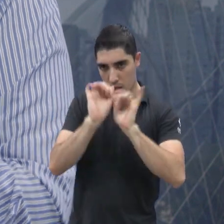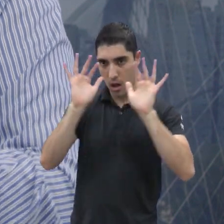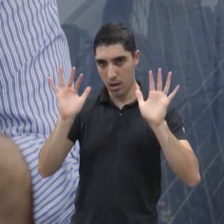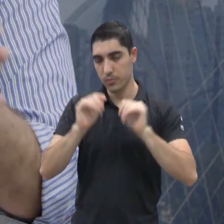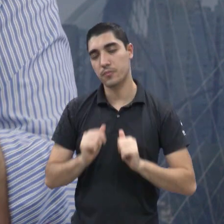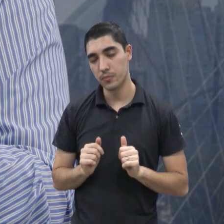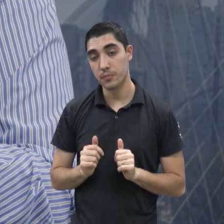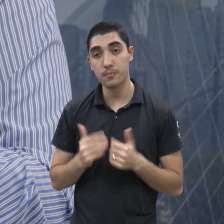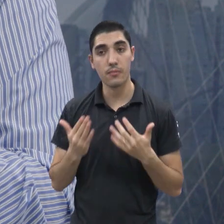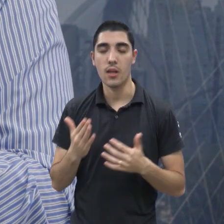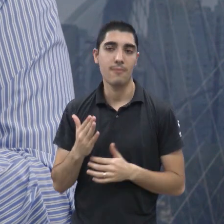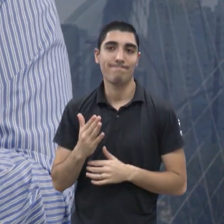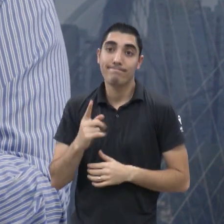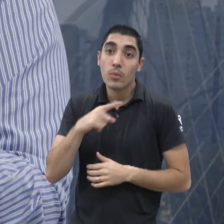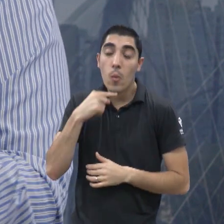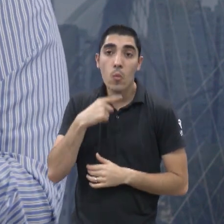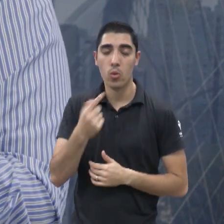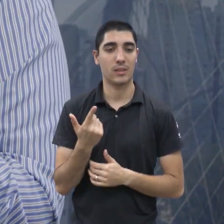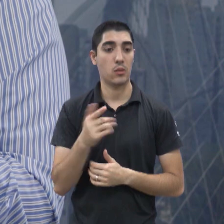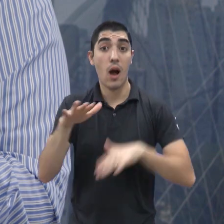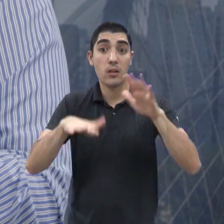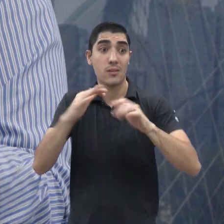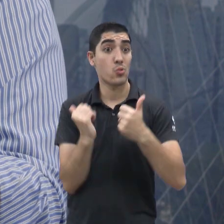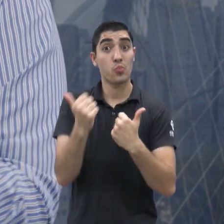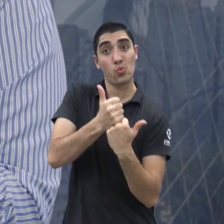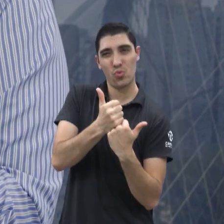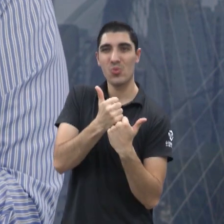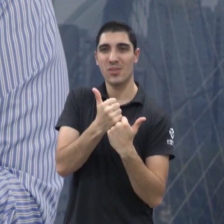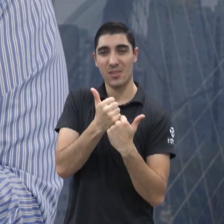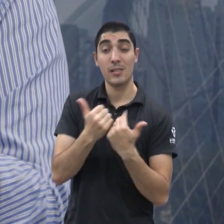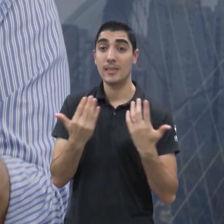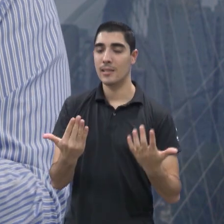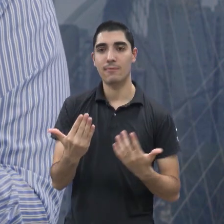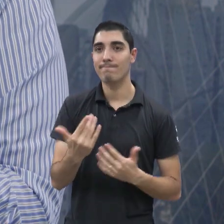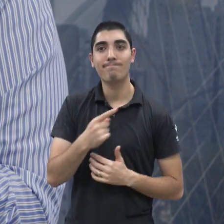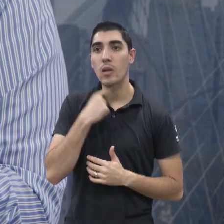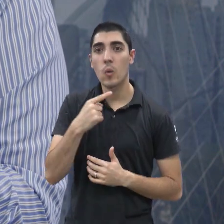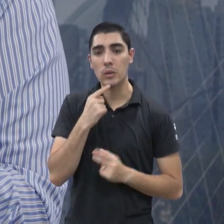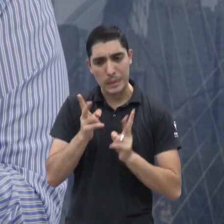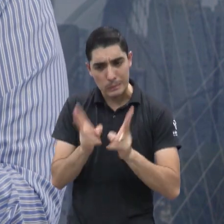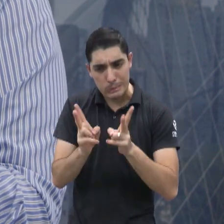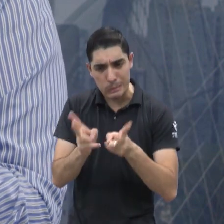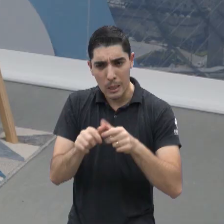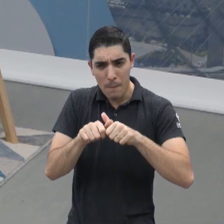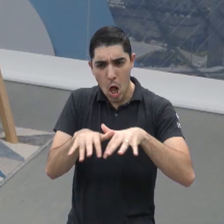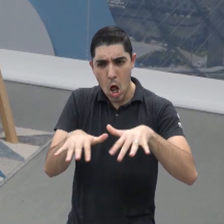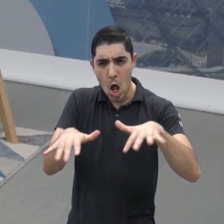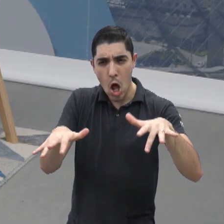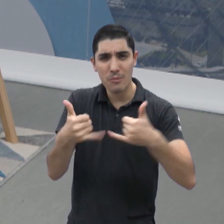Eu não tenho como remanejar e aí, que acontece? Eu não consigo segurar o sistema. sistema acaba caindo.